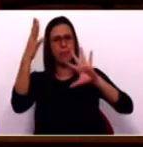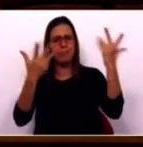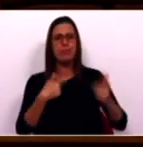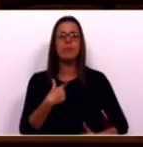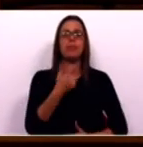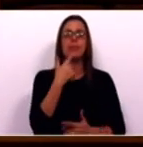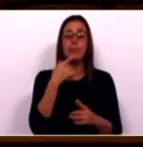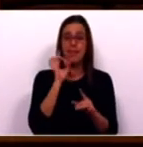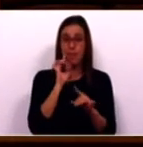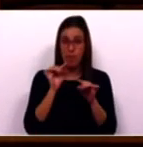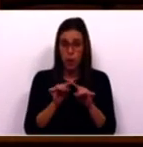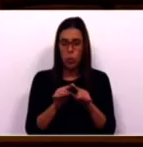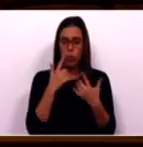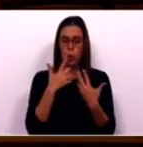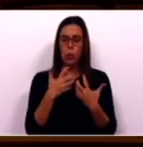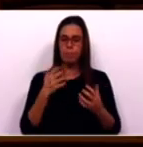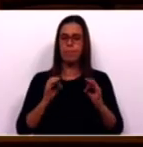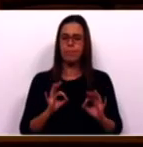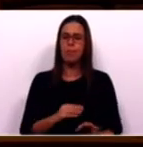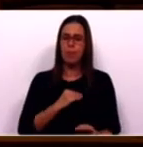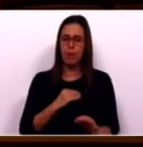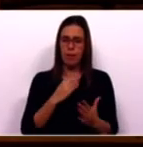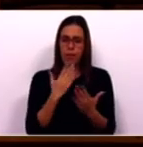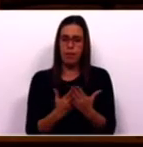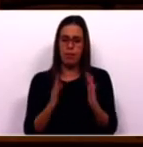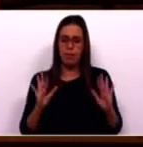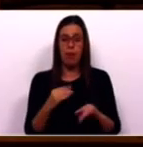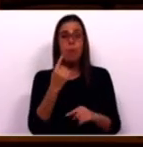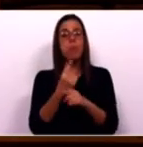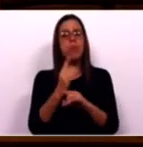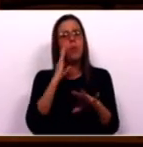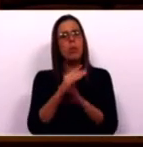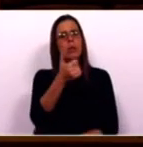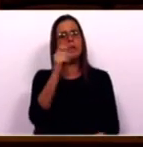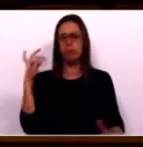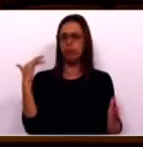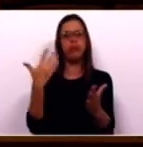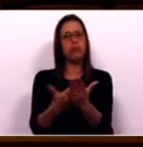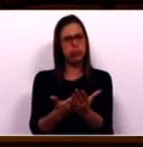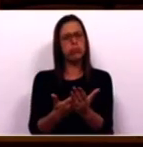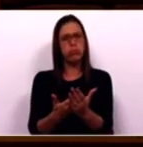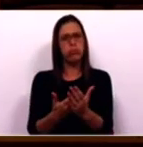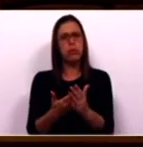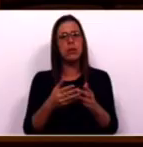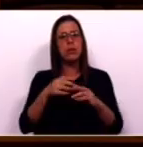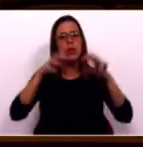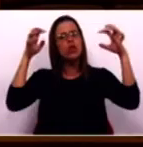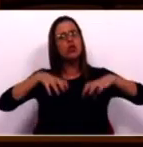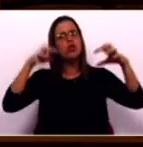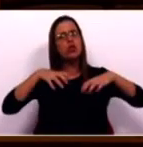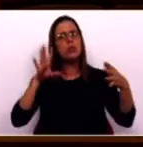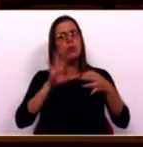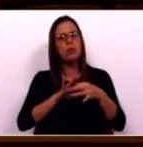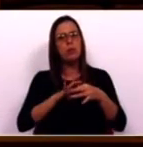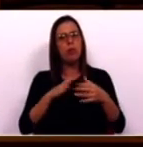percebemos como aqueles valores são significativos e preocupantes. Também nos últimos 50 anos, a precipitação em Portugal